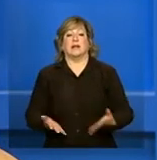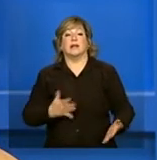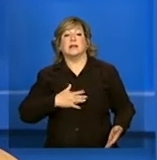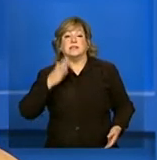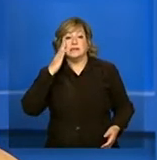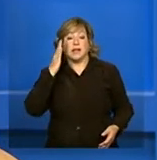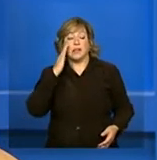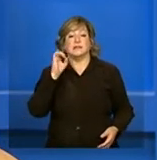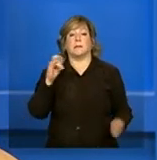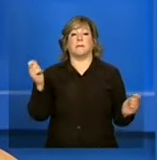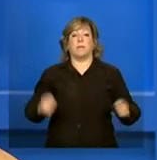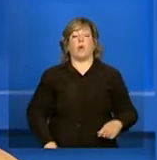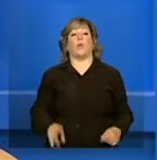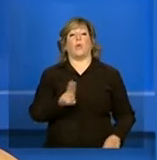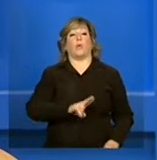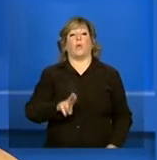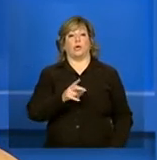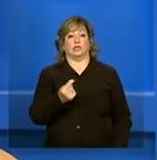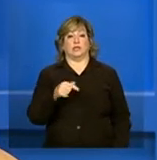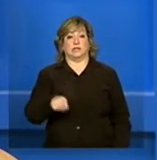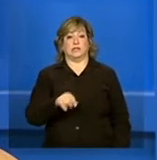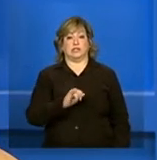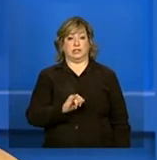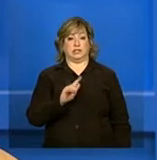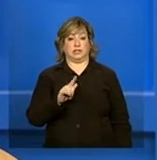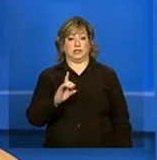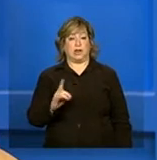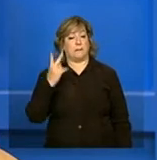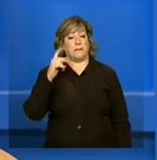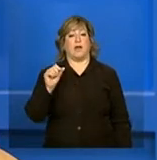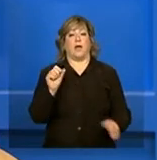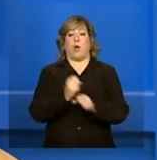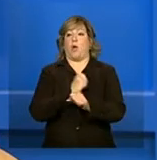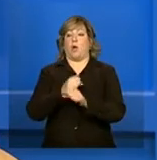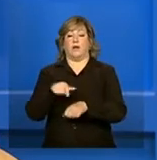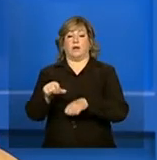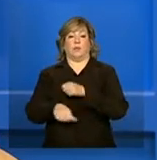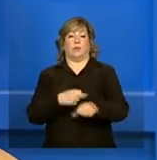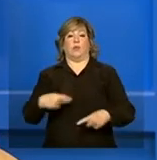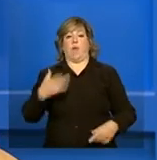se podemos utilizar os recursos do IGD para reformar a cozinha.